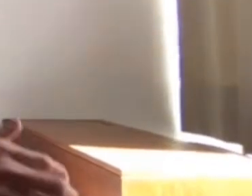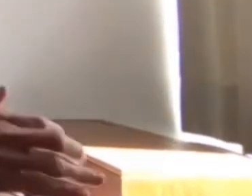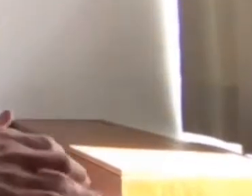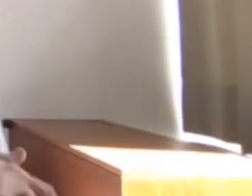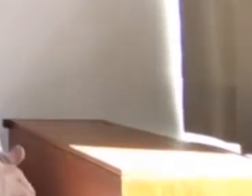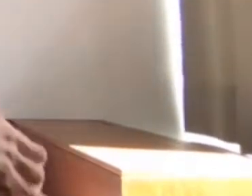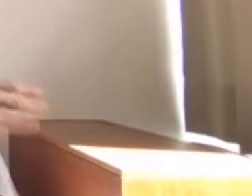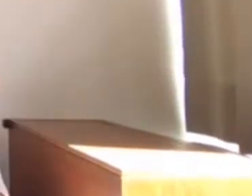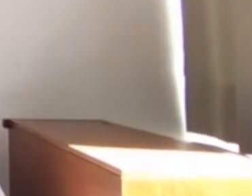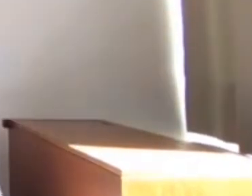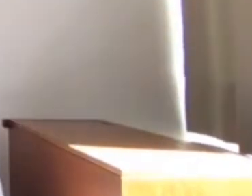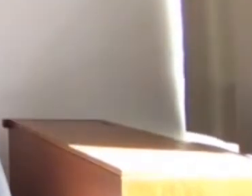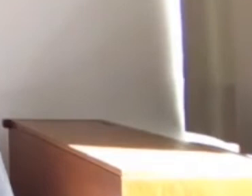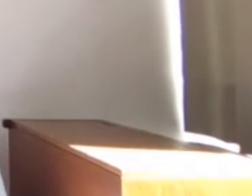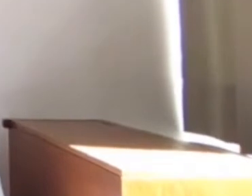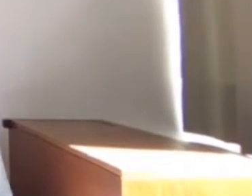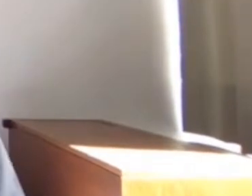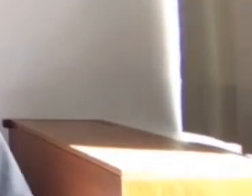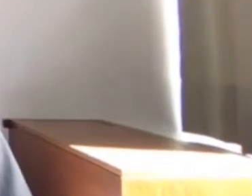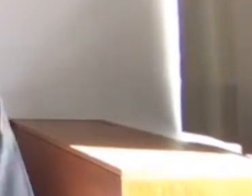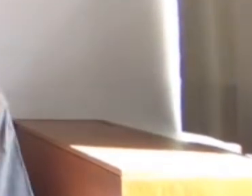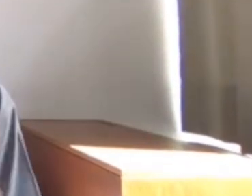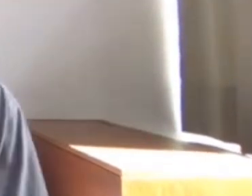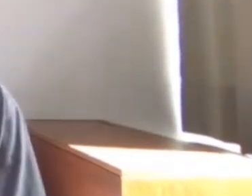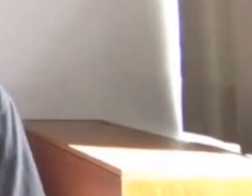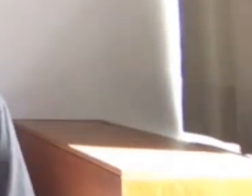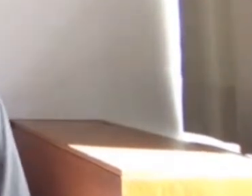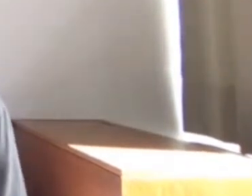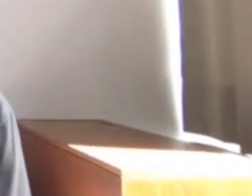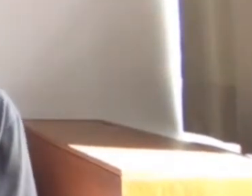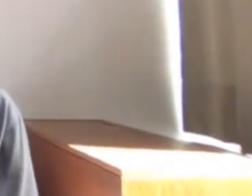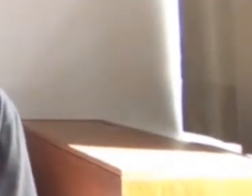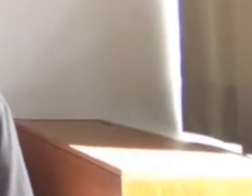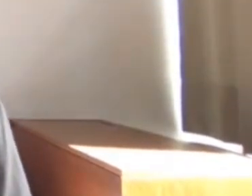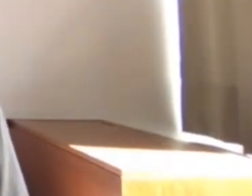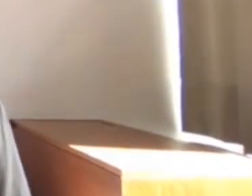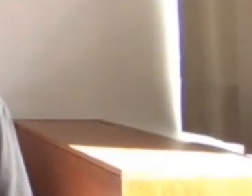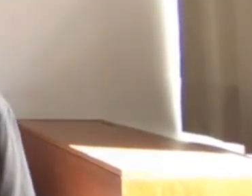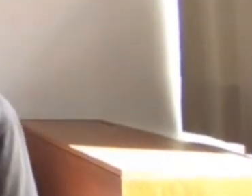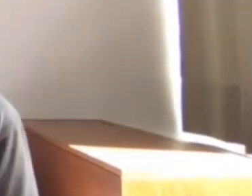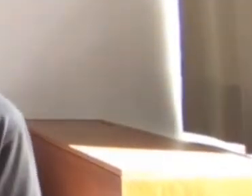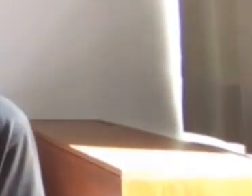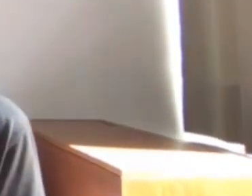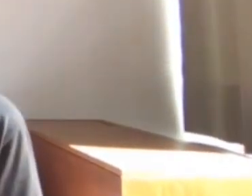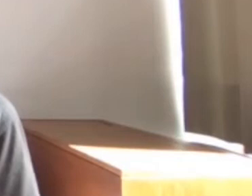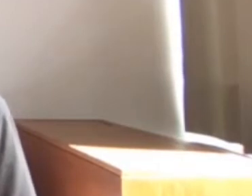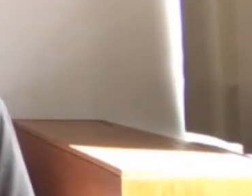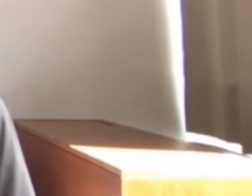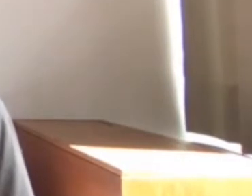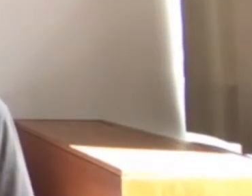é o meu sinal de livros. Eu sou um homem branco de estatura no indiano,